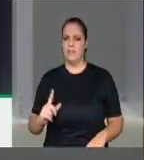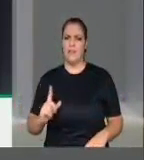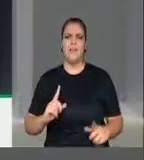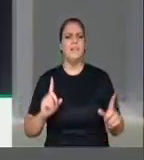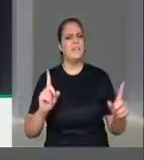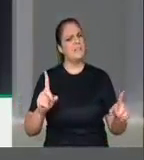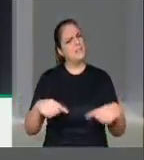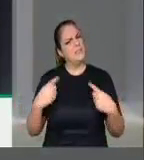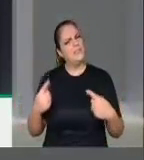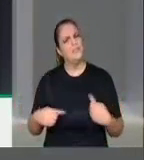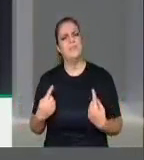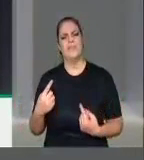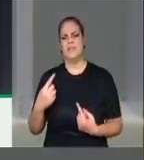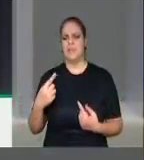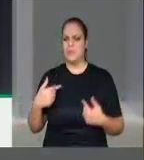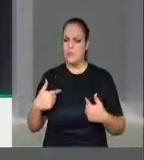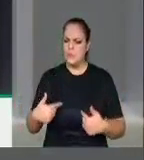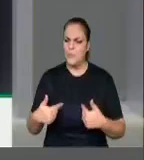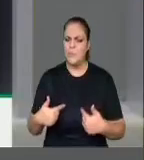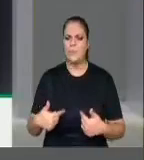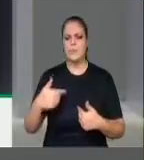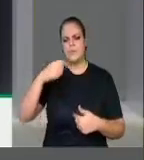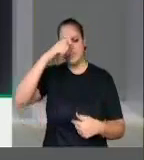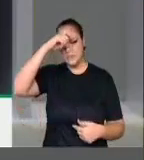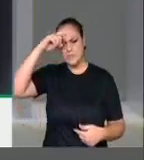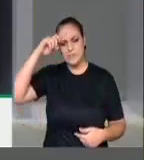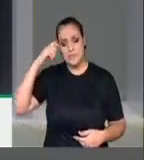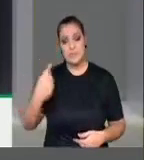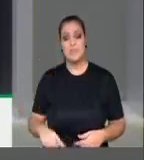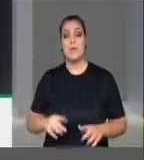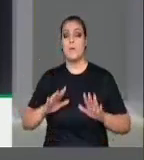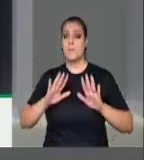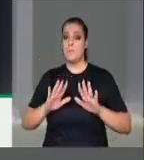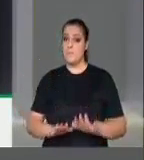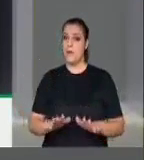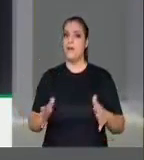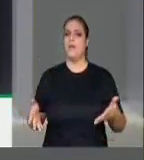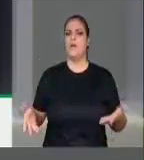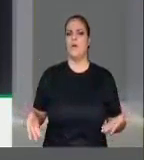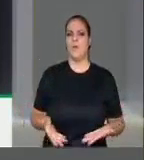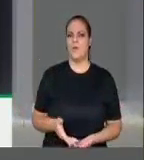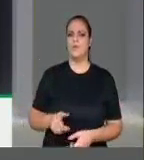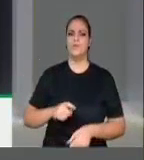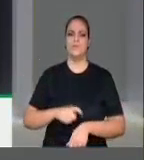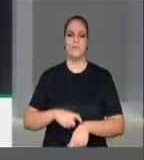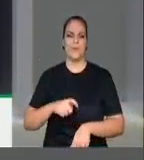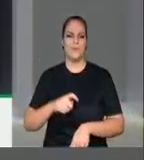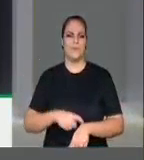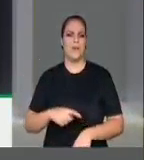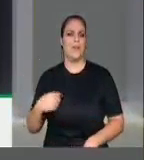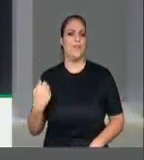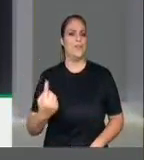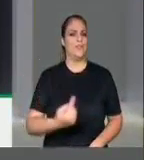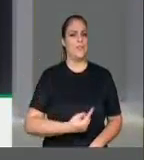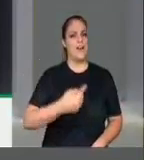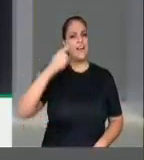desafios que temos à frente, vivemos um momento da história em que estamos sendo